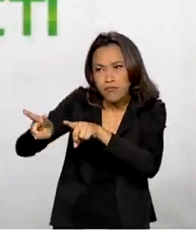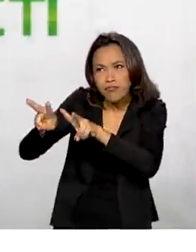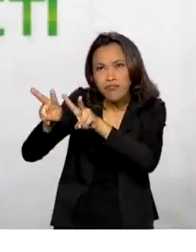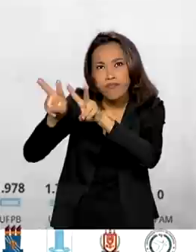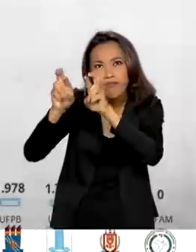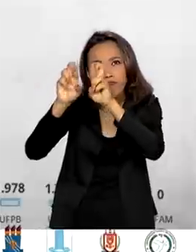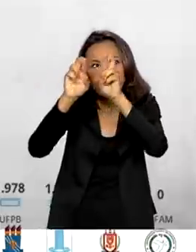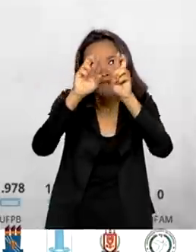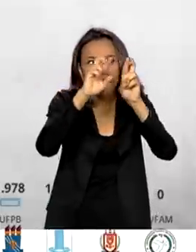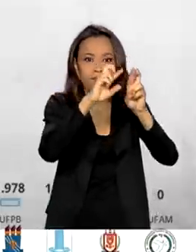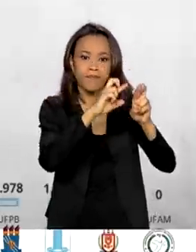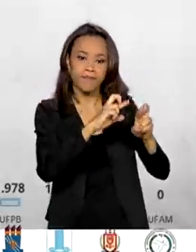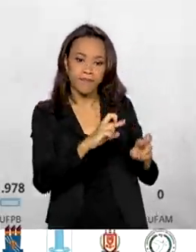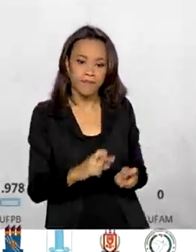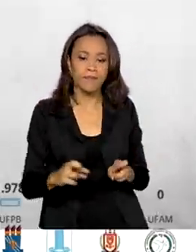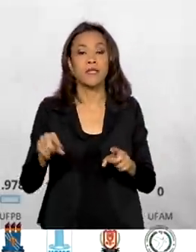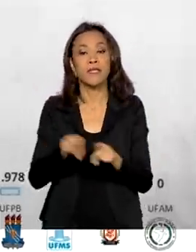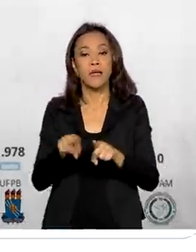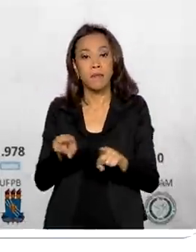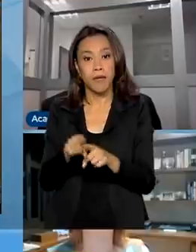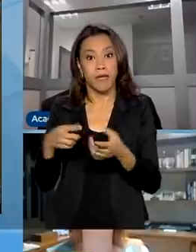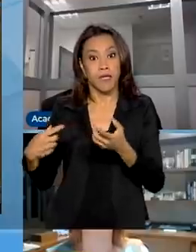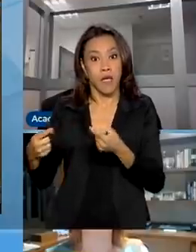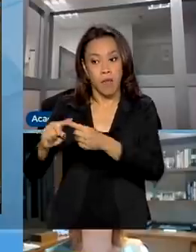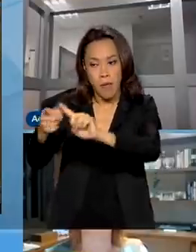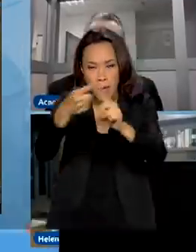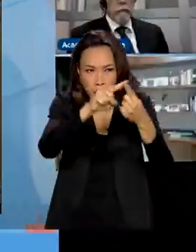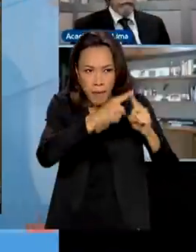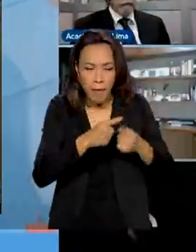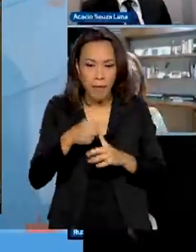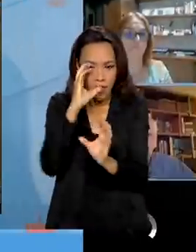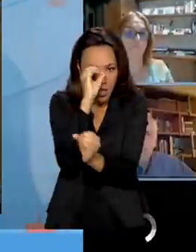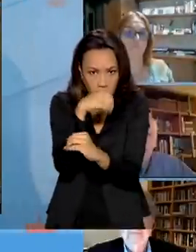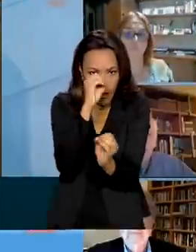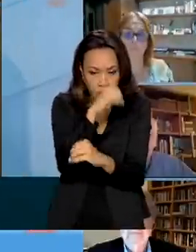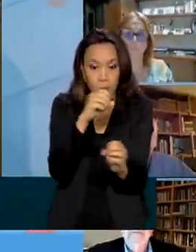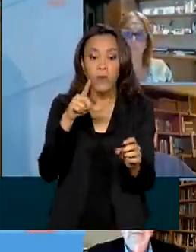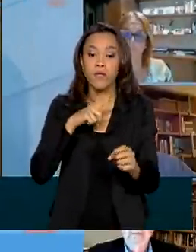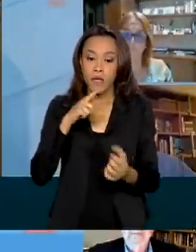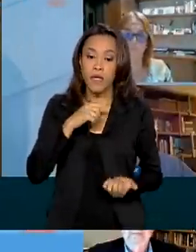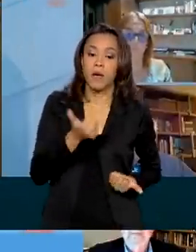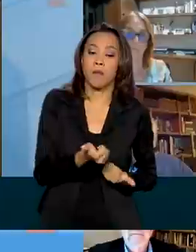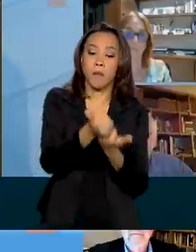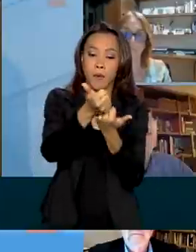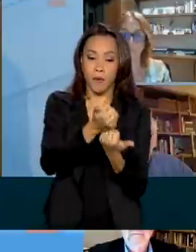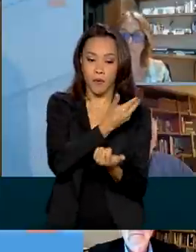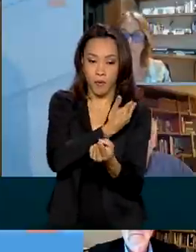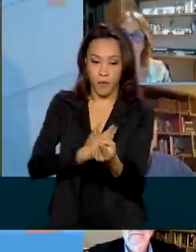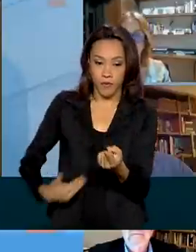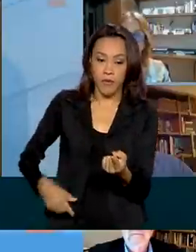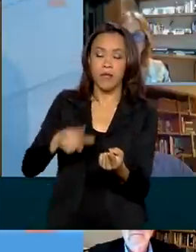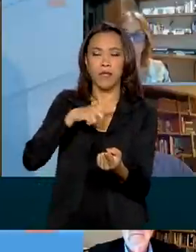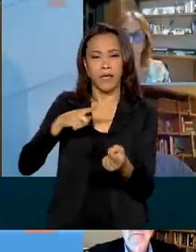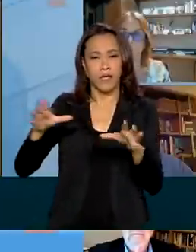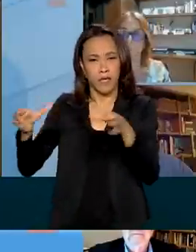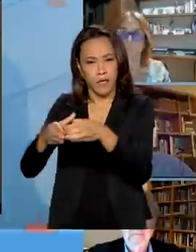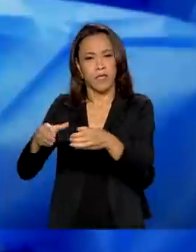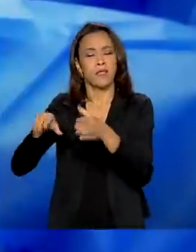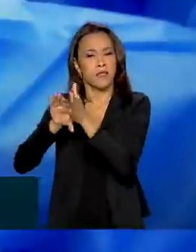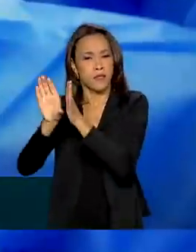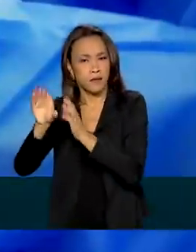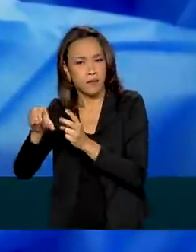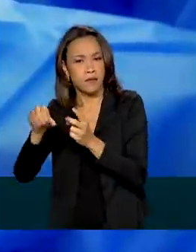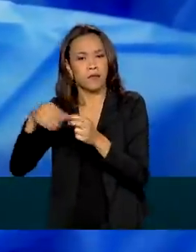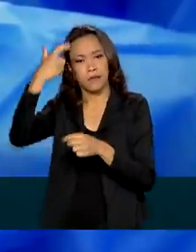na articulação de laboratórios de pesquisa. O comitê tem apoio do governo e reúne cientistas, academia